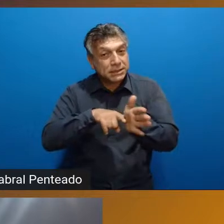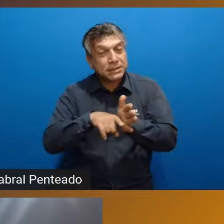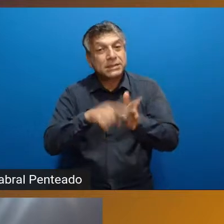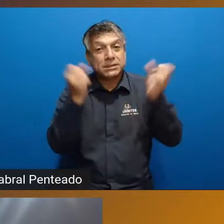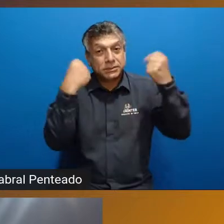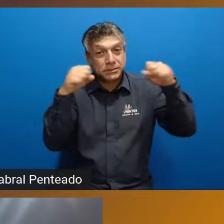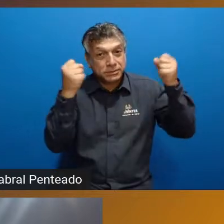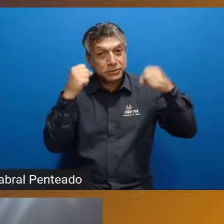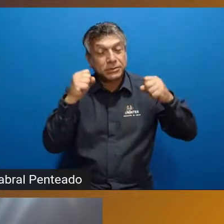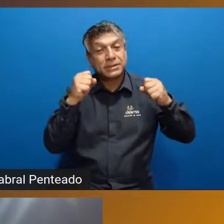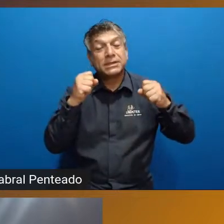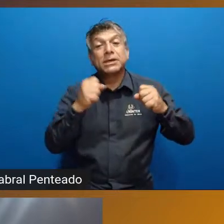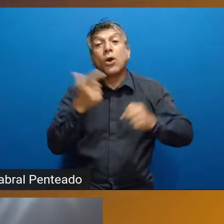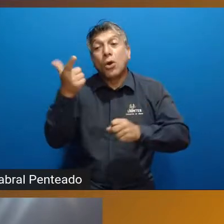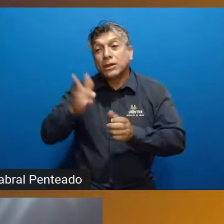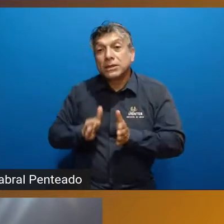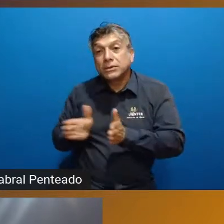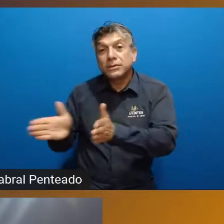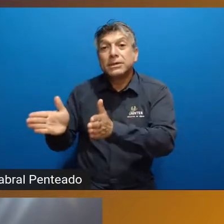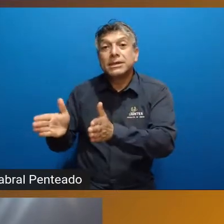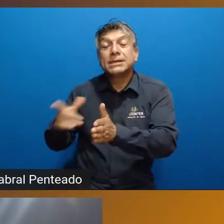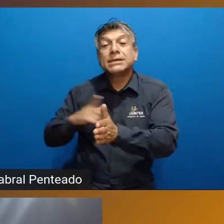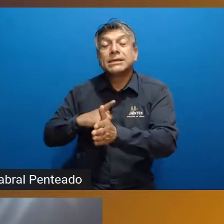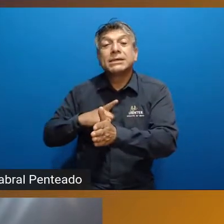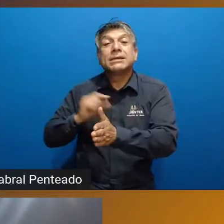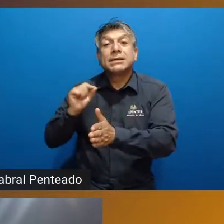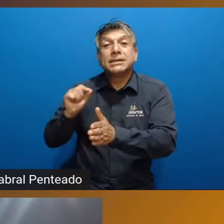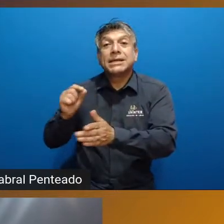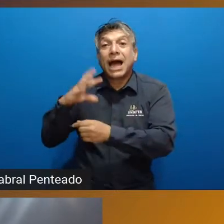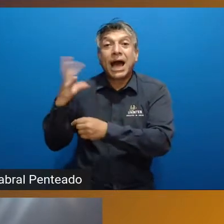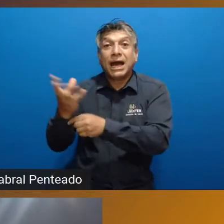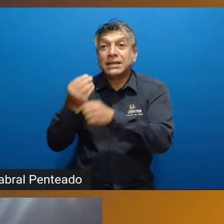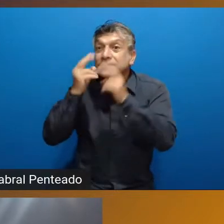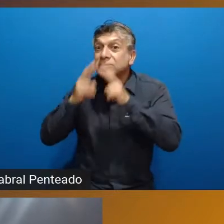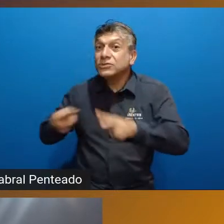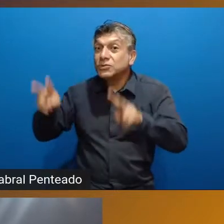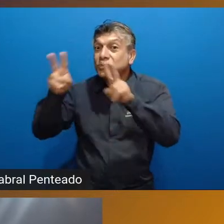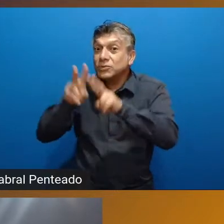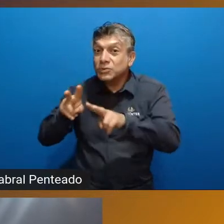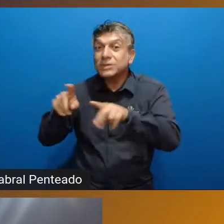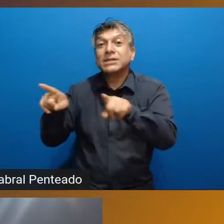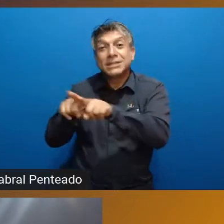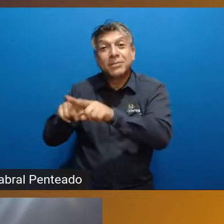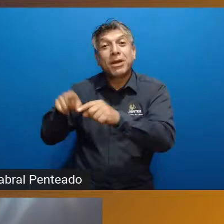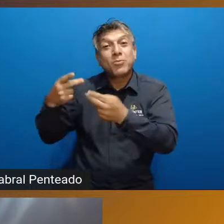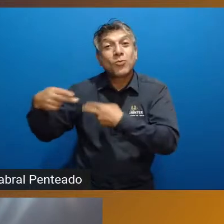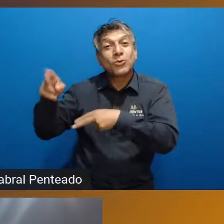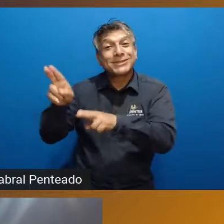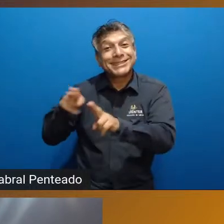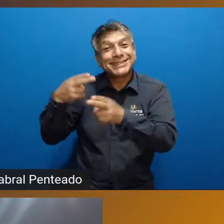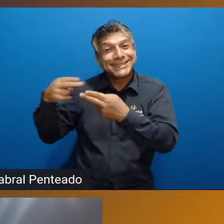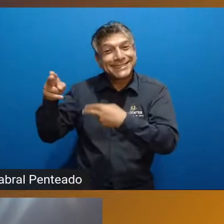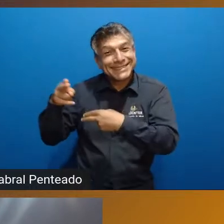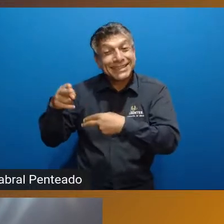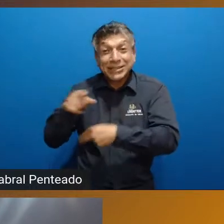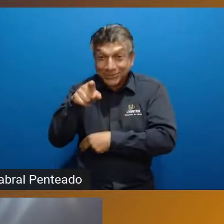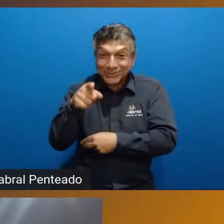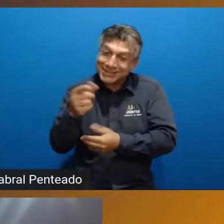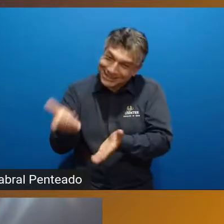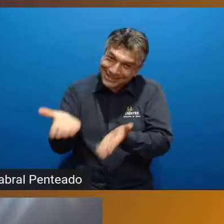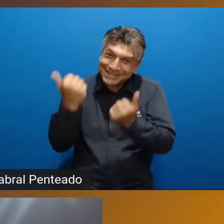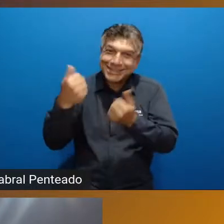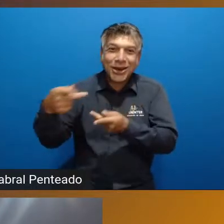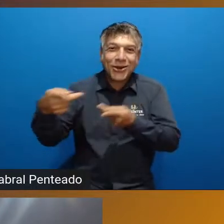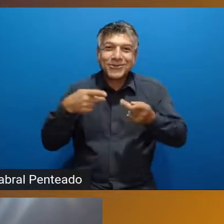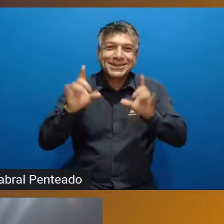física e outra que trata das questões ligadas à arte, visuais e também à música. Você é um convidado especial para